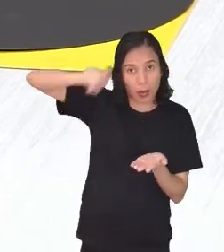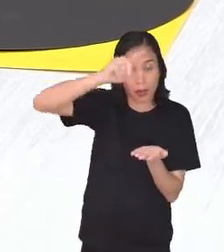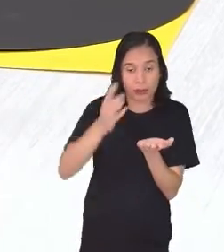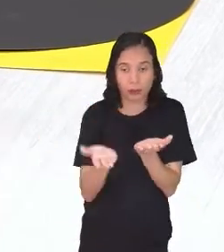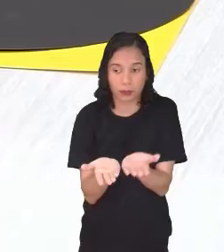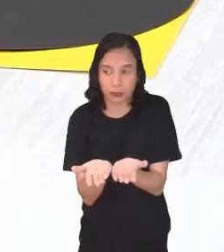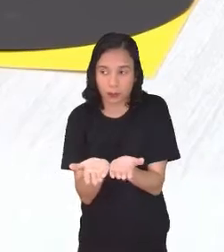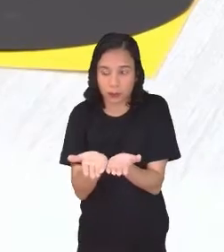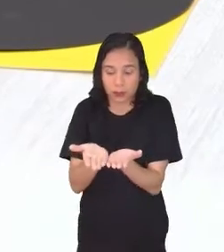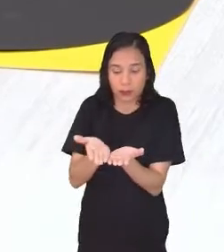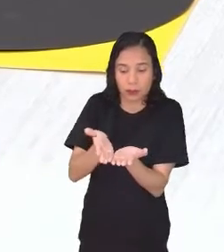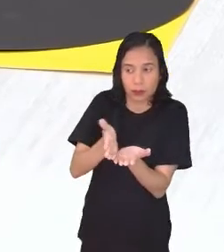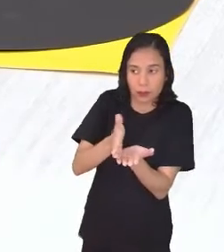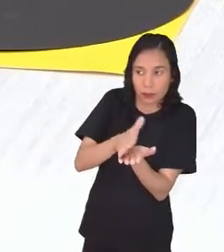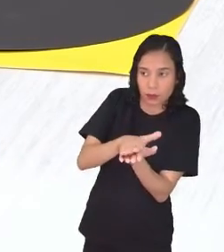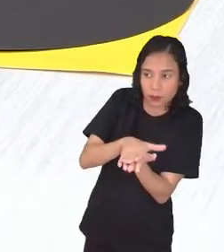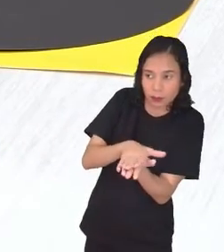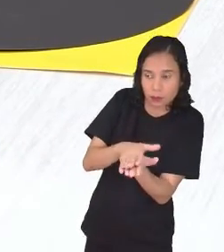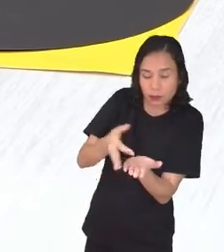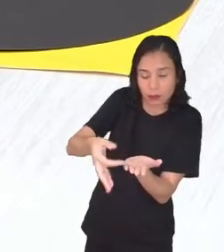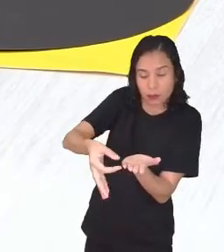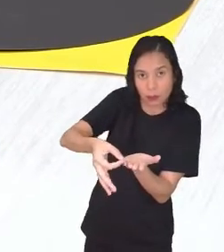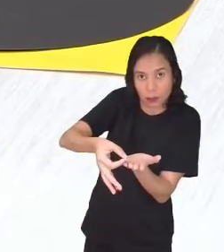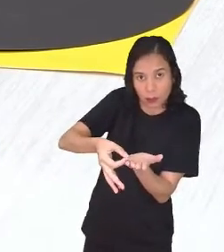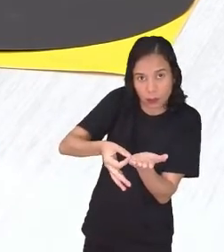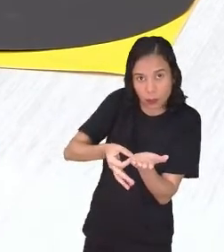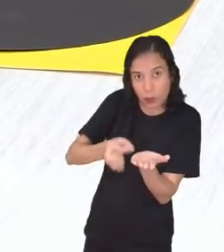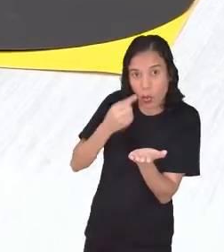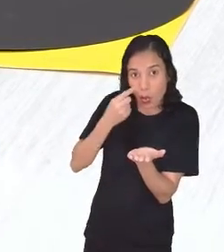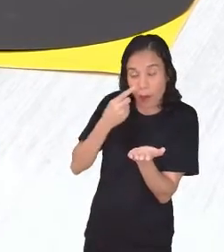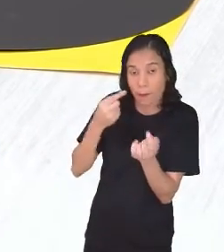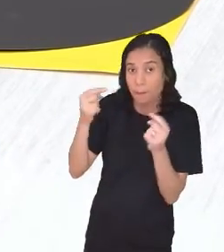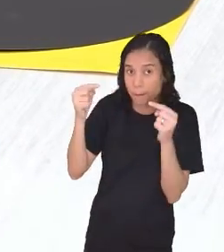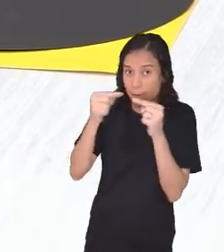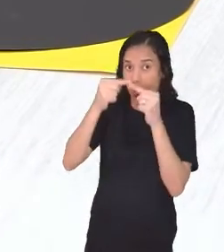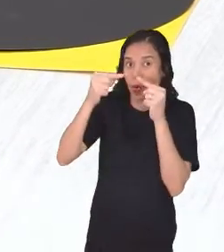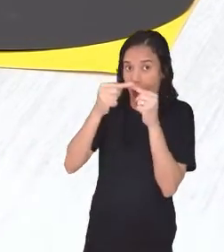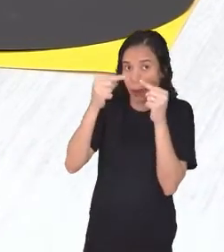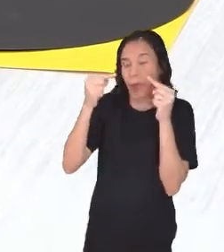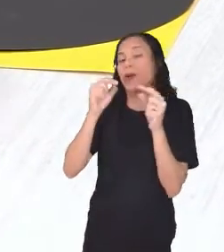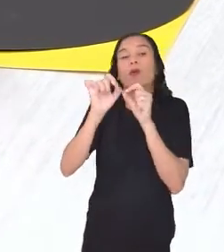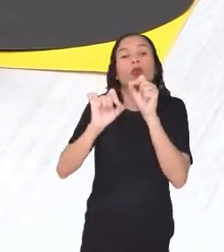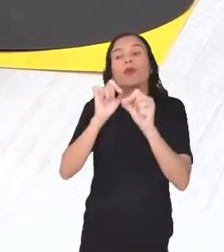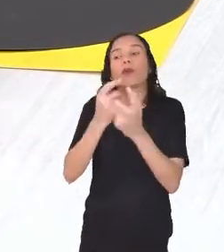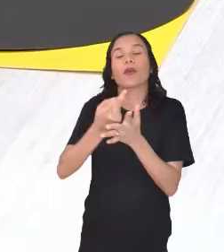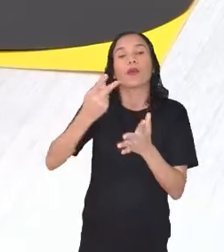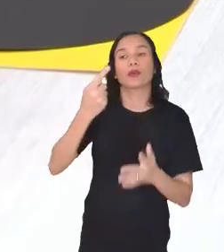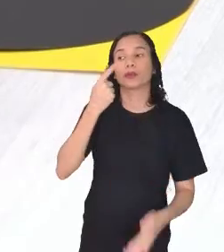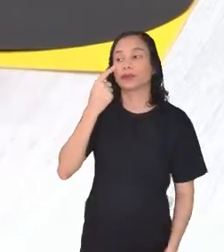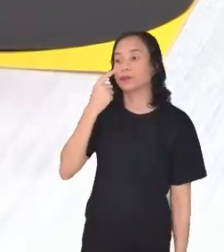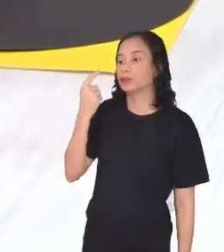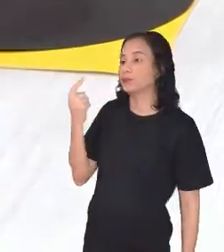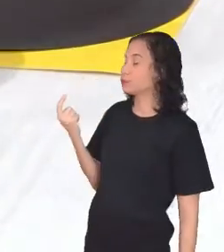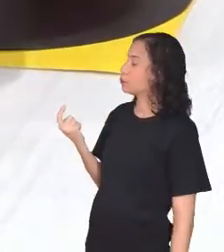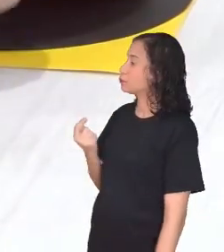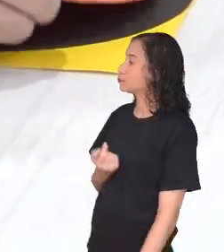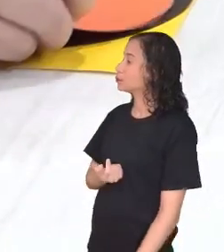faço no meio, coloco exatamente em cima. O aconteceu? Olha,